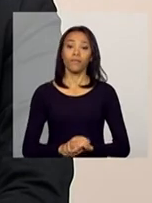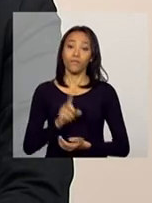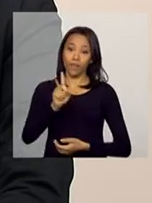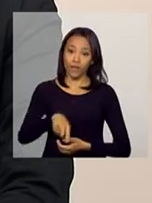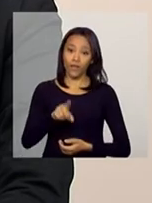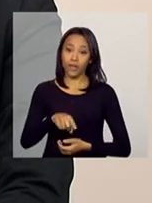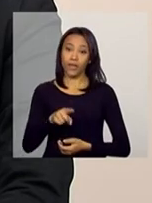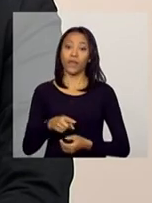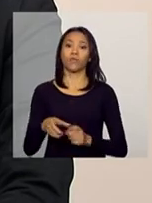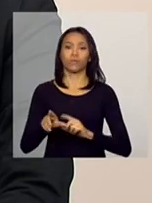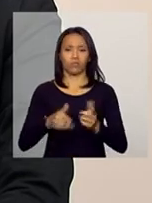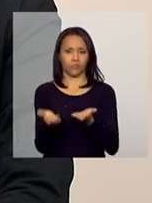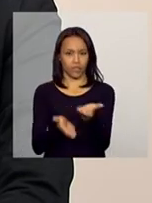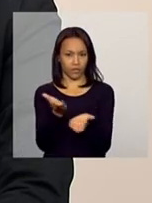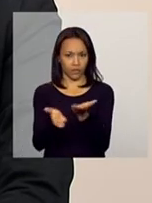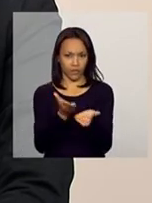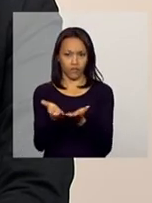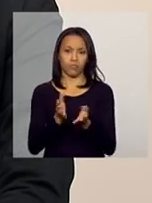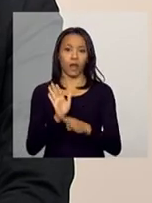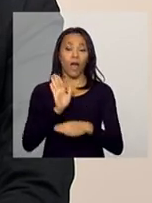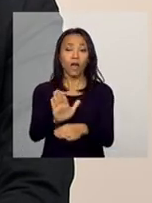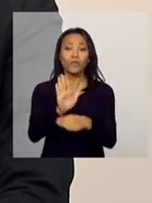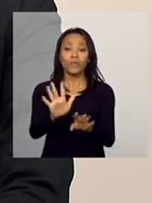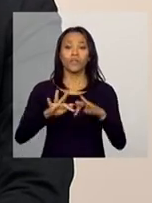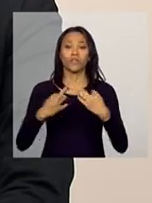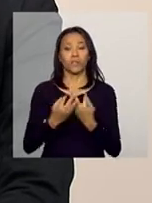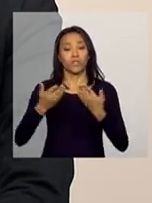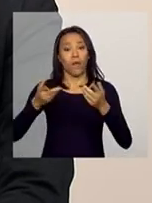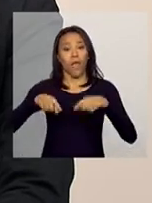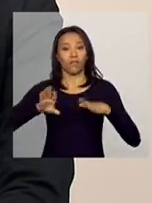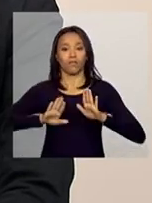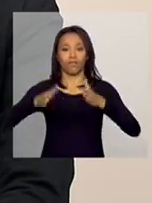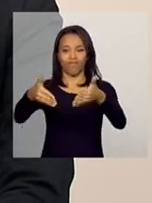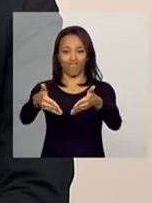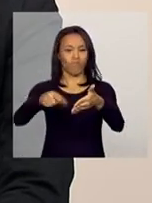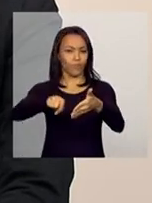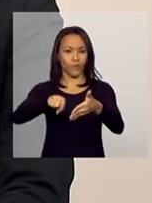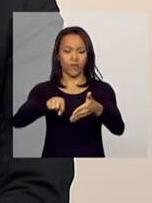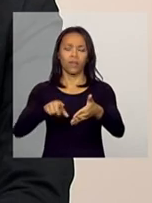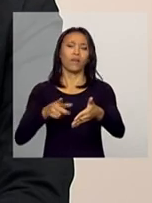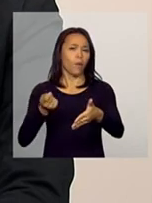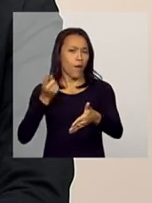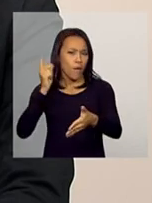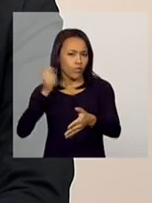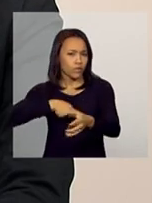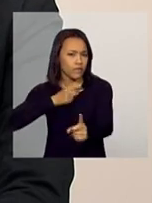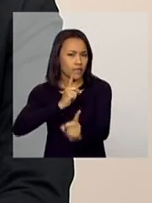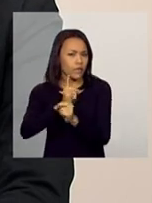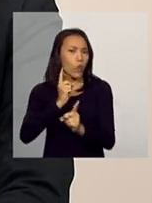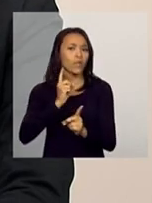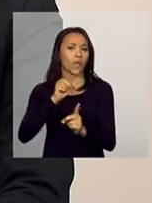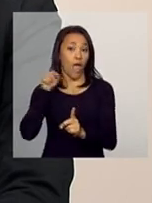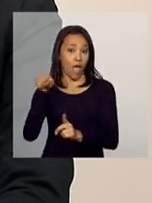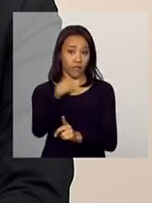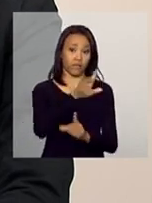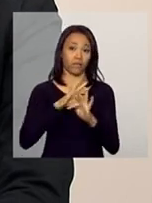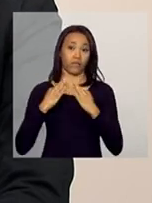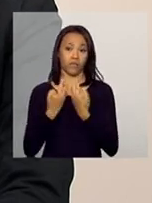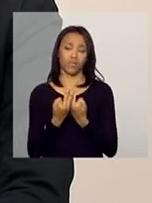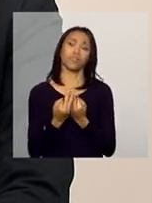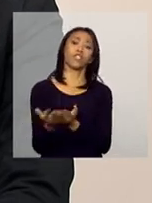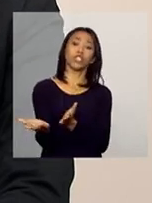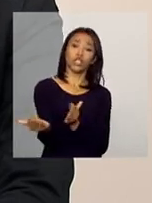Serviço de Proteção e Atendimento Integral às Famílias. Então, esse é o foco, poder identificar essas famílias, poder trazê-las para o